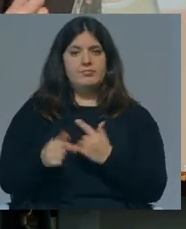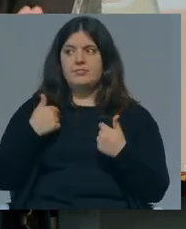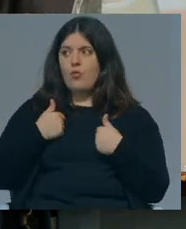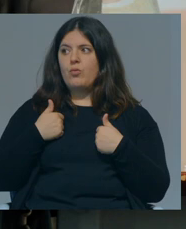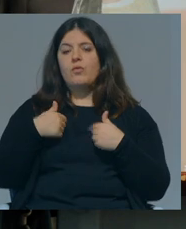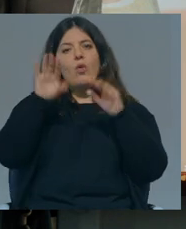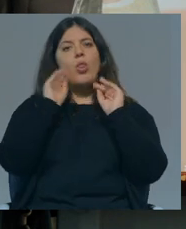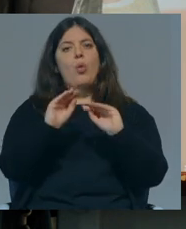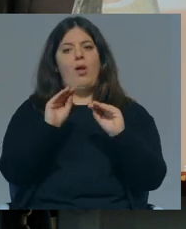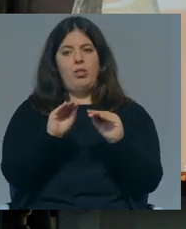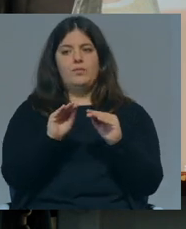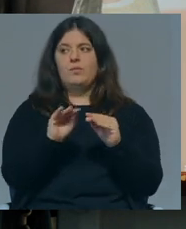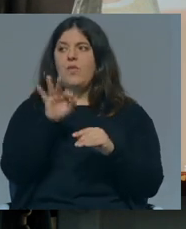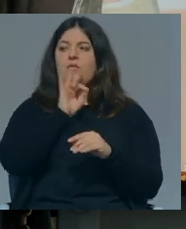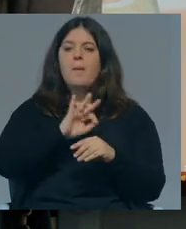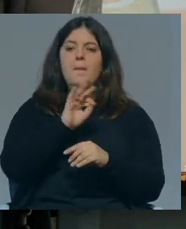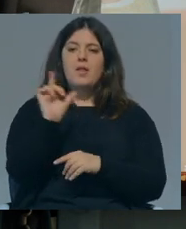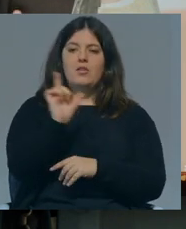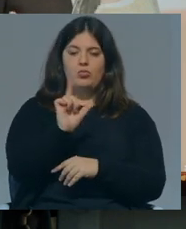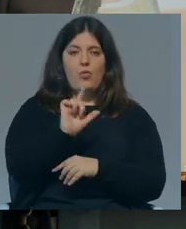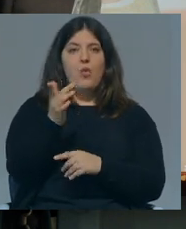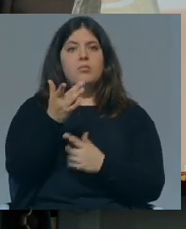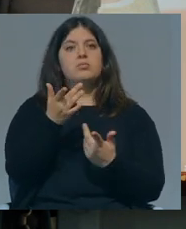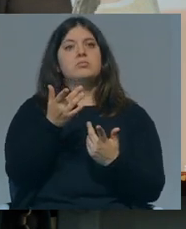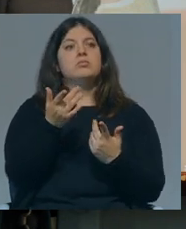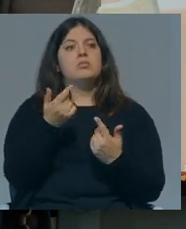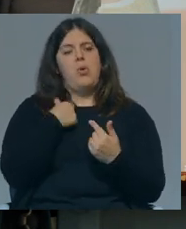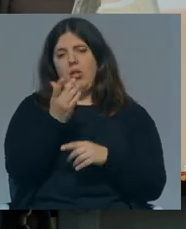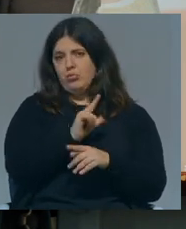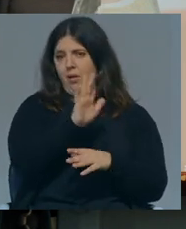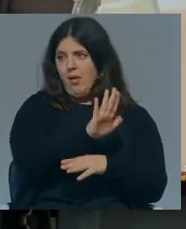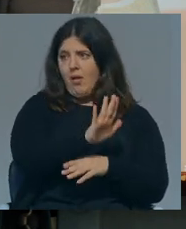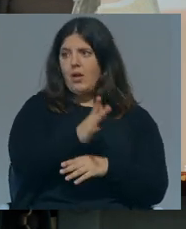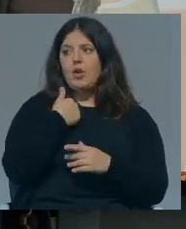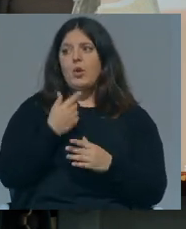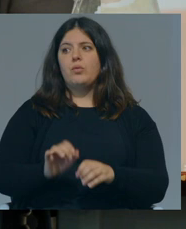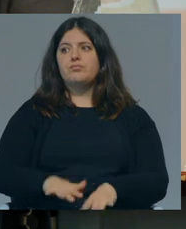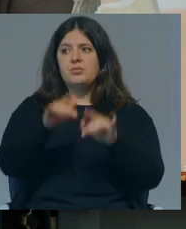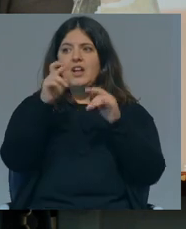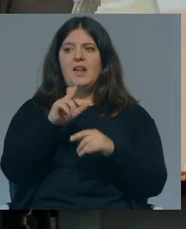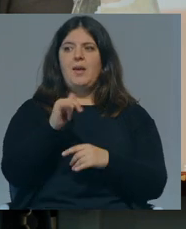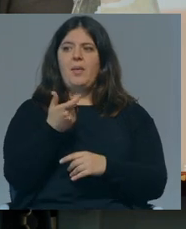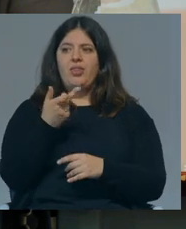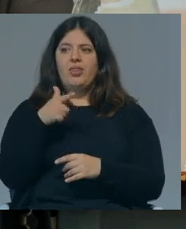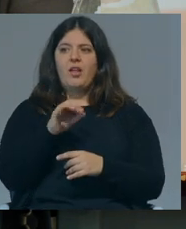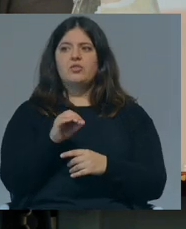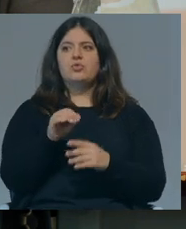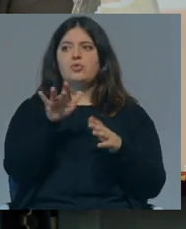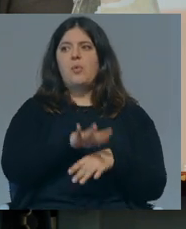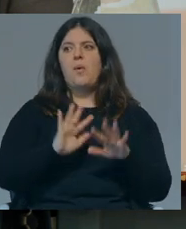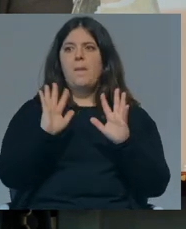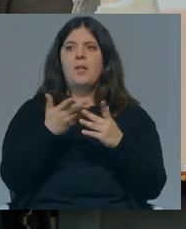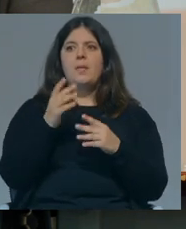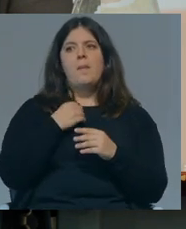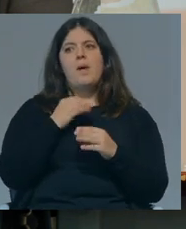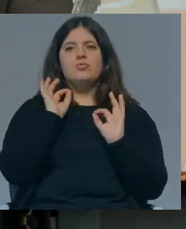eu fui educado, embora tenha família de Lisboa, seja de Lisboa, cresci no Rio Batejo, portanto o meio ainda um bocadinho mais conservador do que